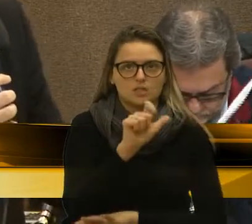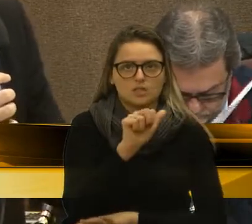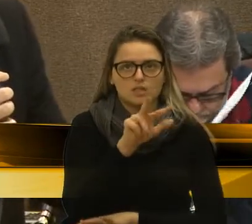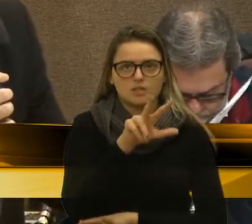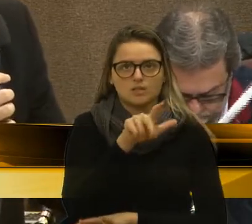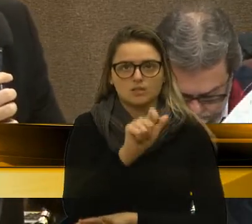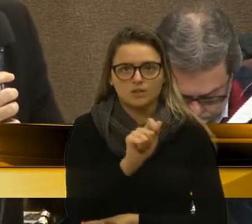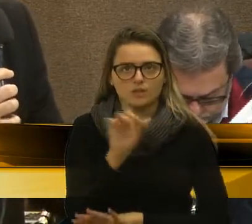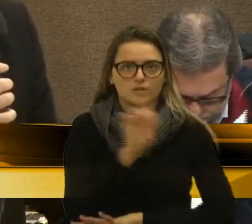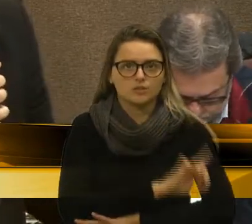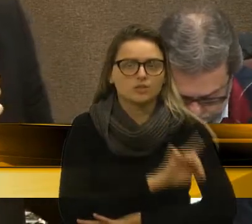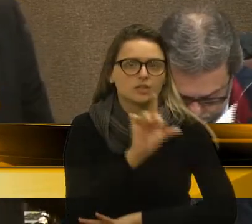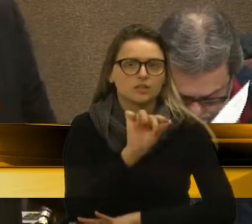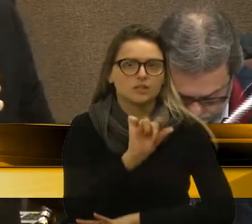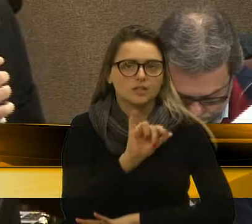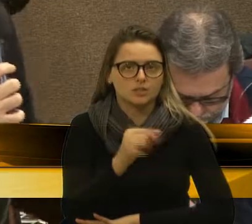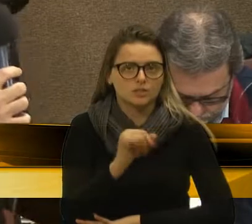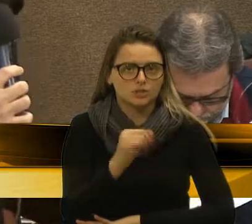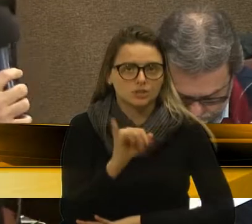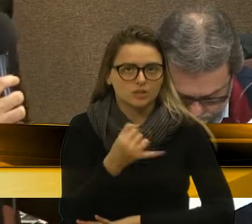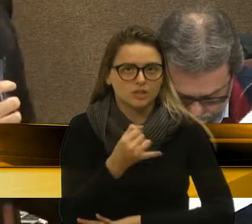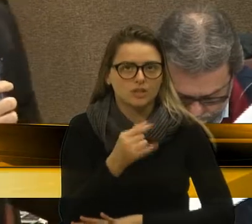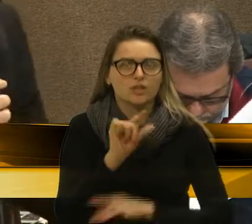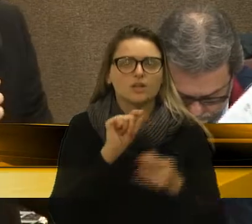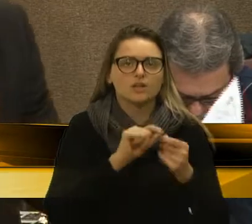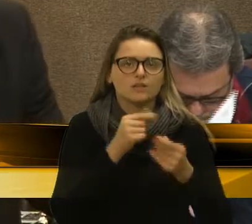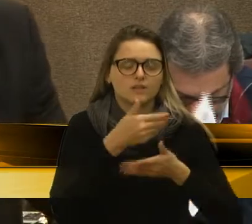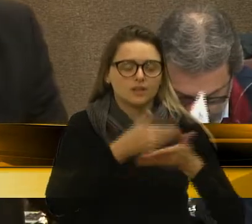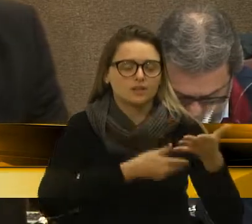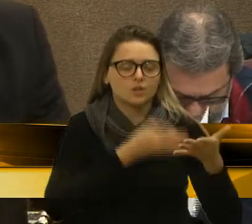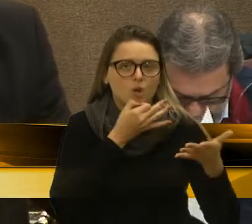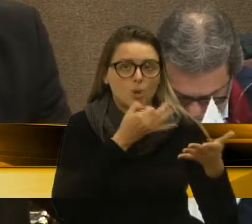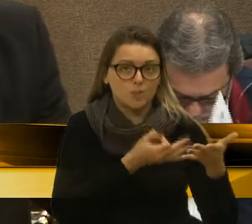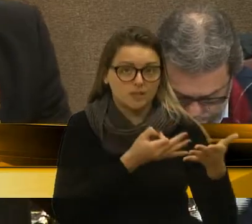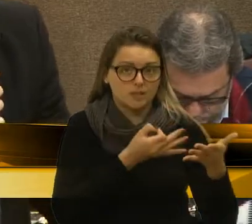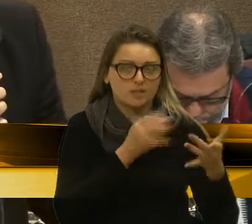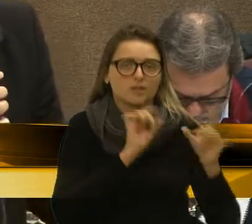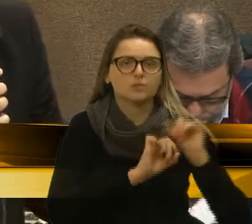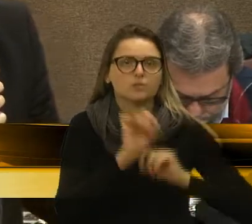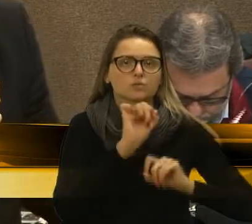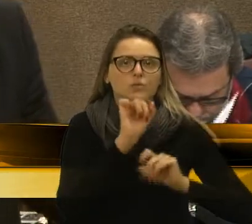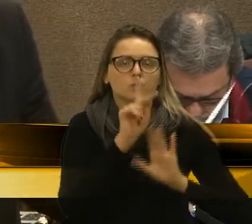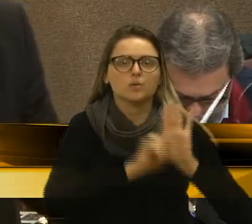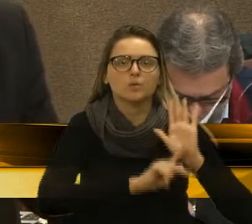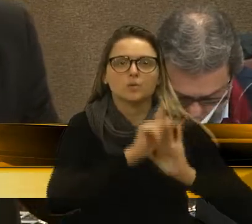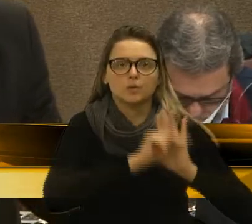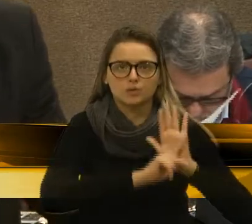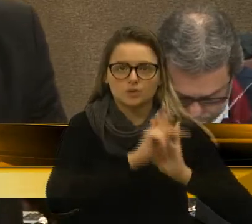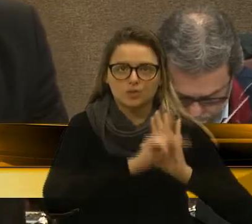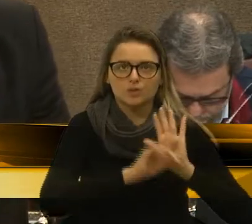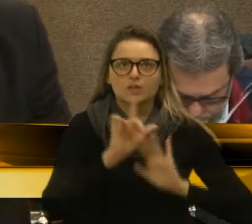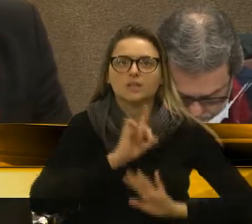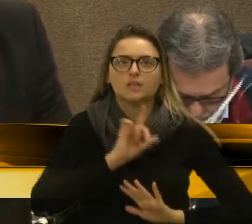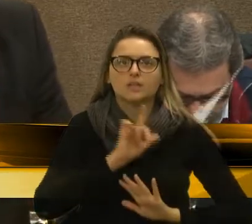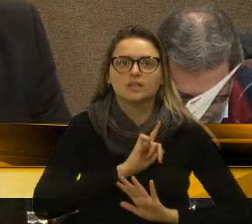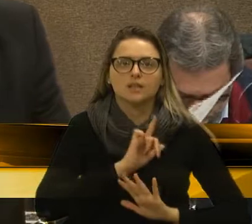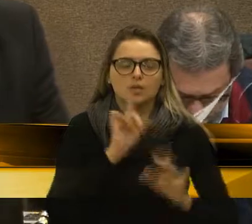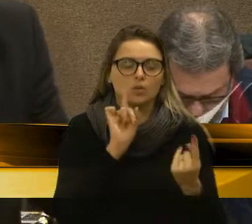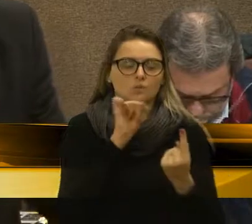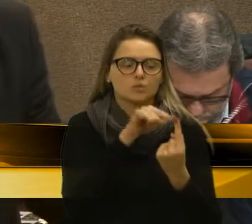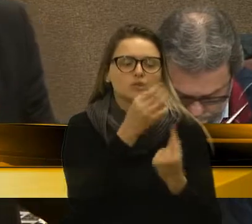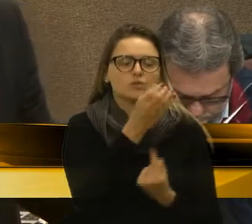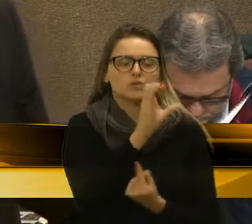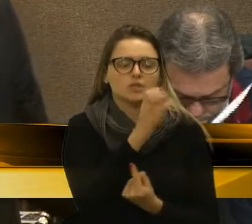em 10 de janeiro, exarou um parecer falando a respeito do projeto que ele tem natureza científica e